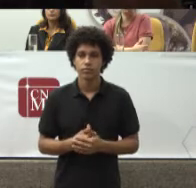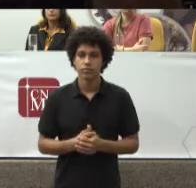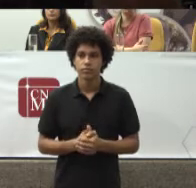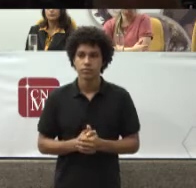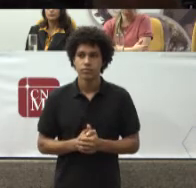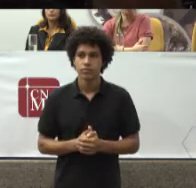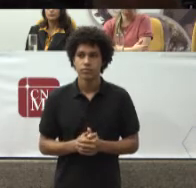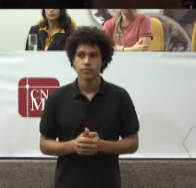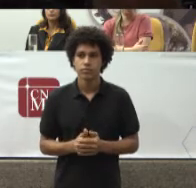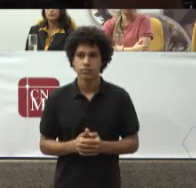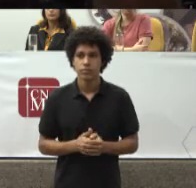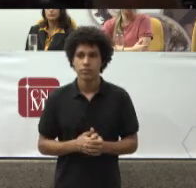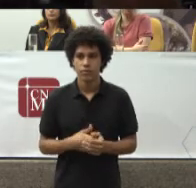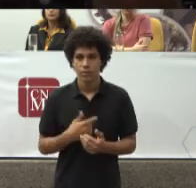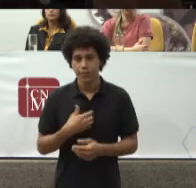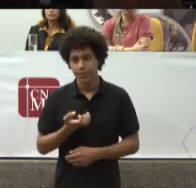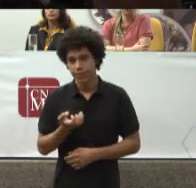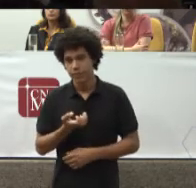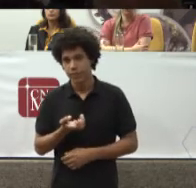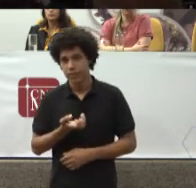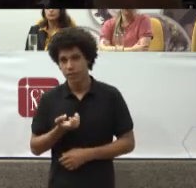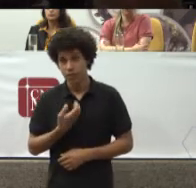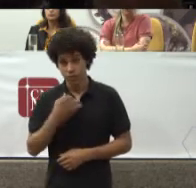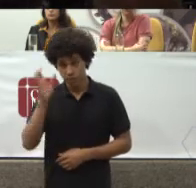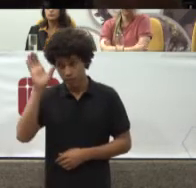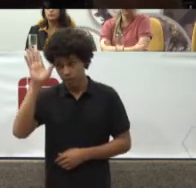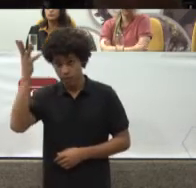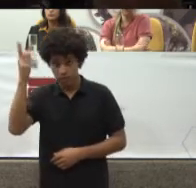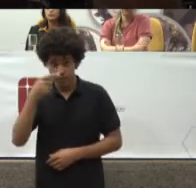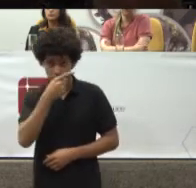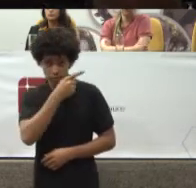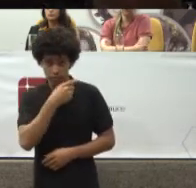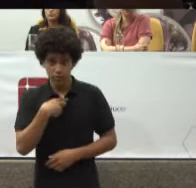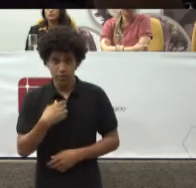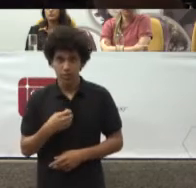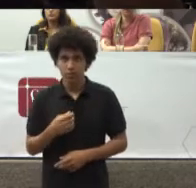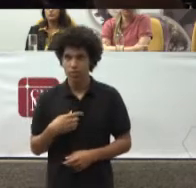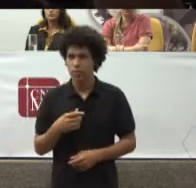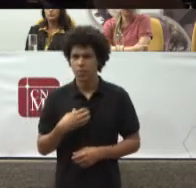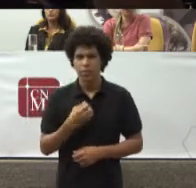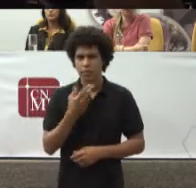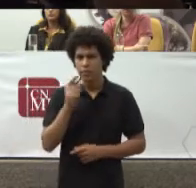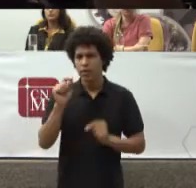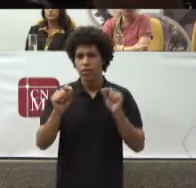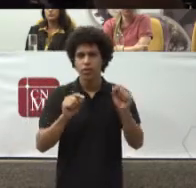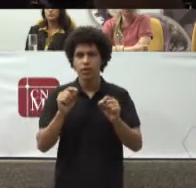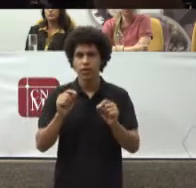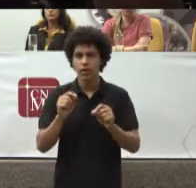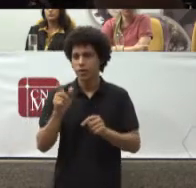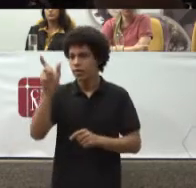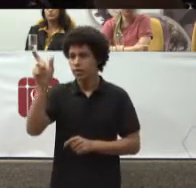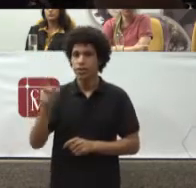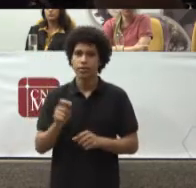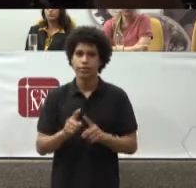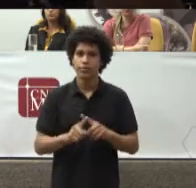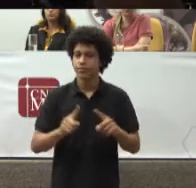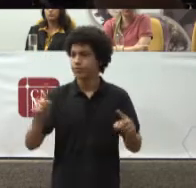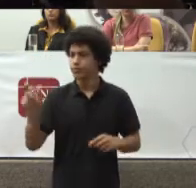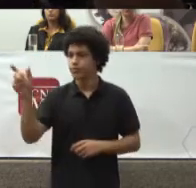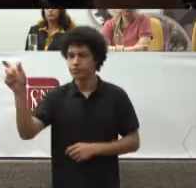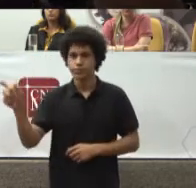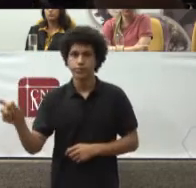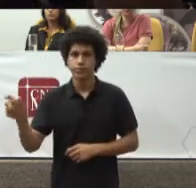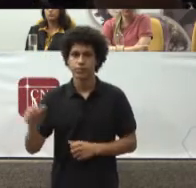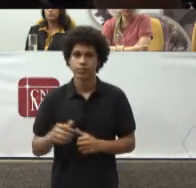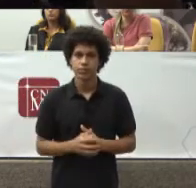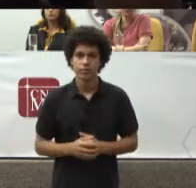Eu quero que Essa decisão Seja Bem Individualizada Aqui Aí nós